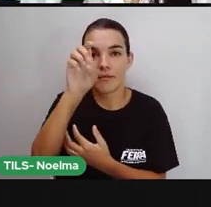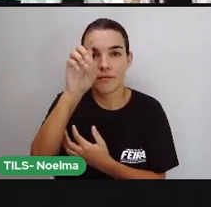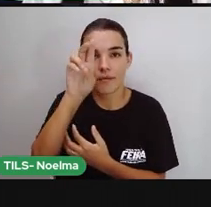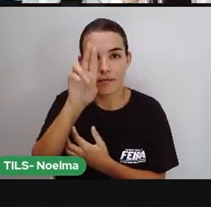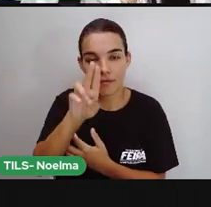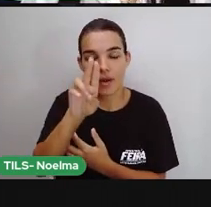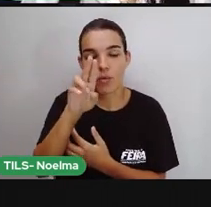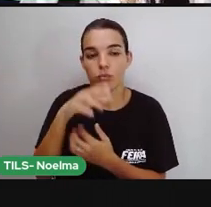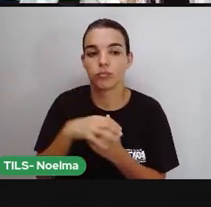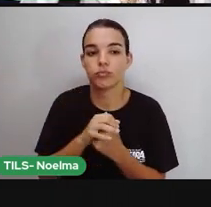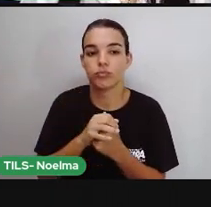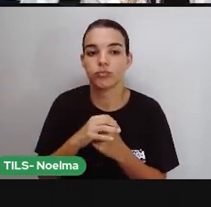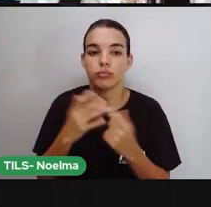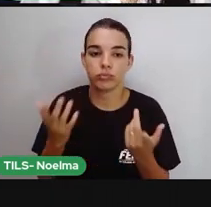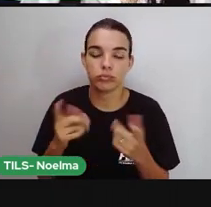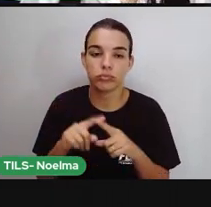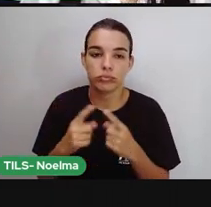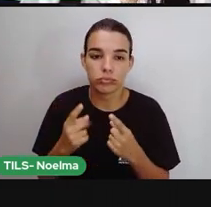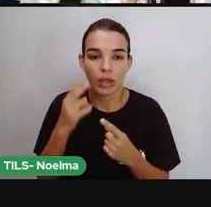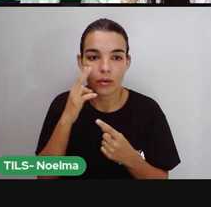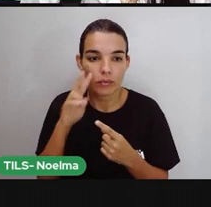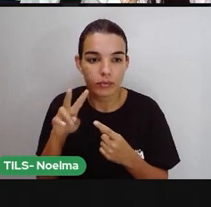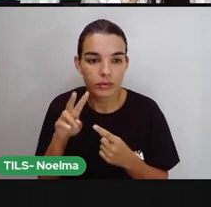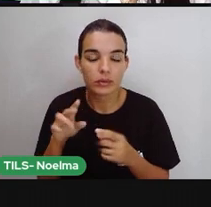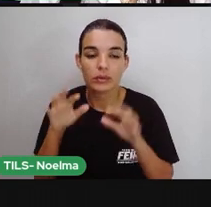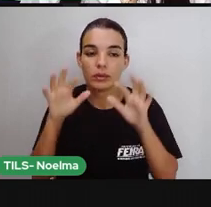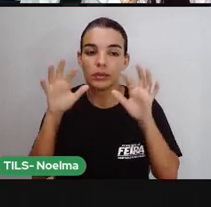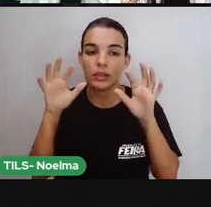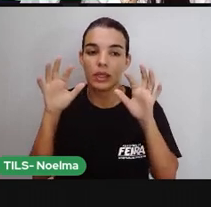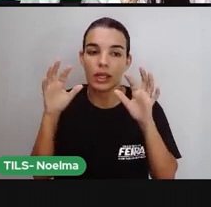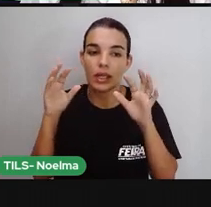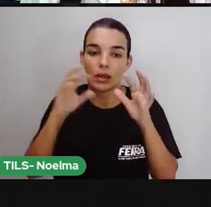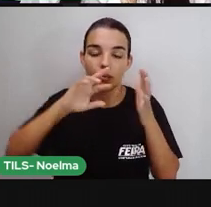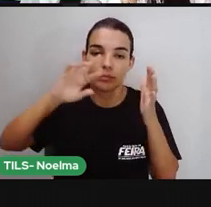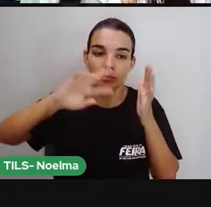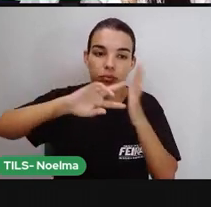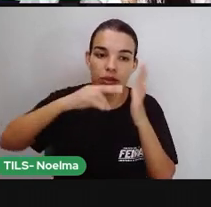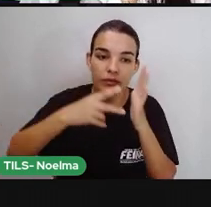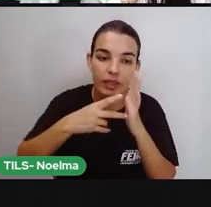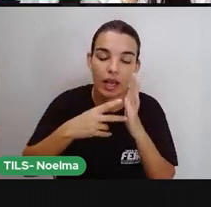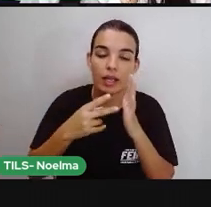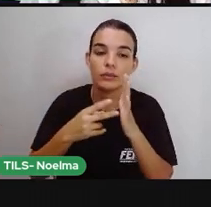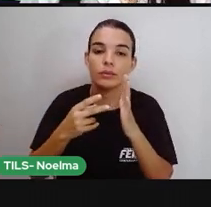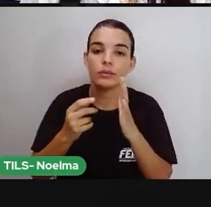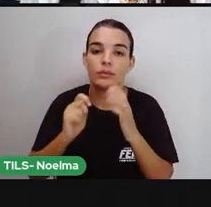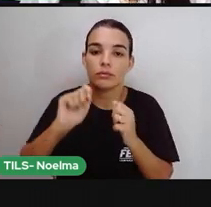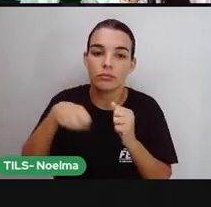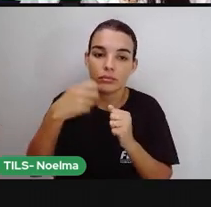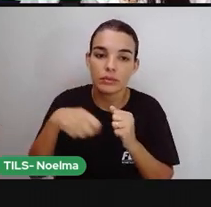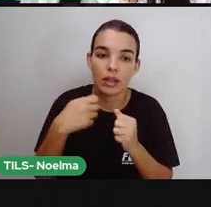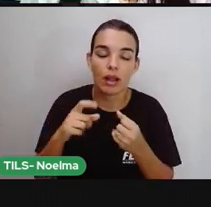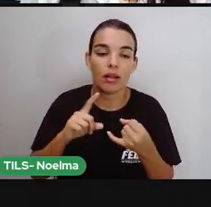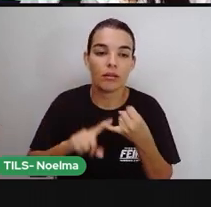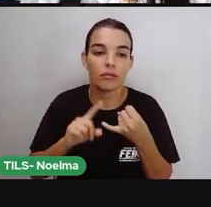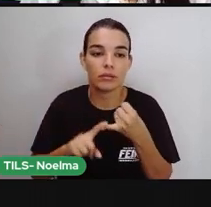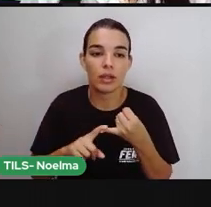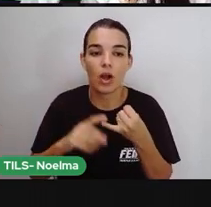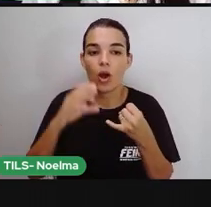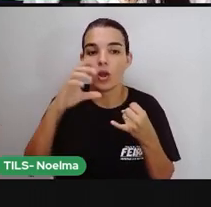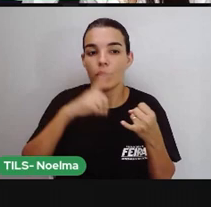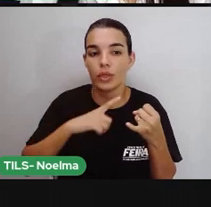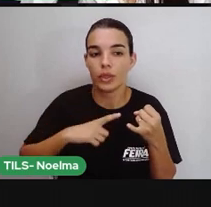paroxítona. Máquina, que é a antepenúltima. É uma palavra